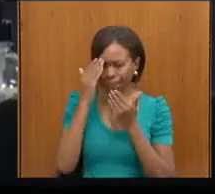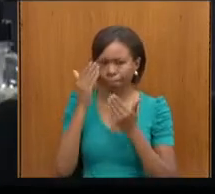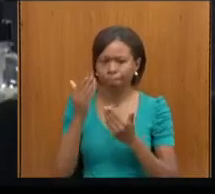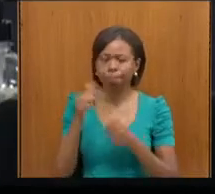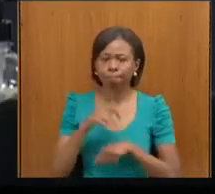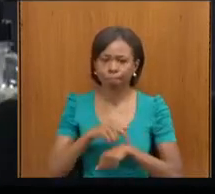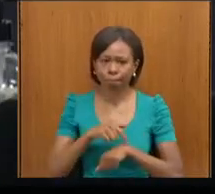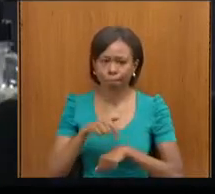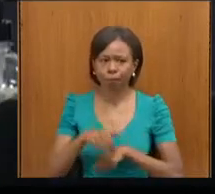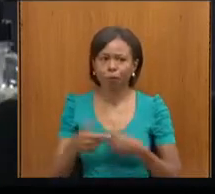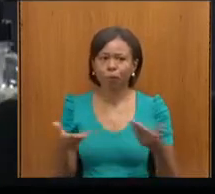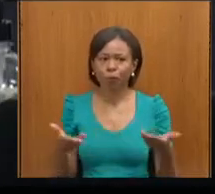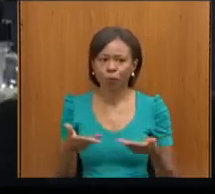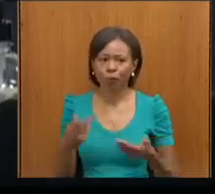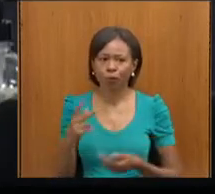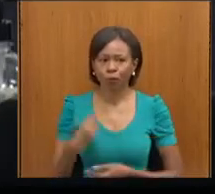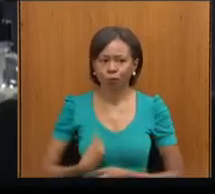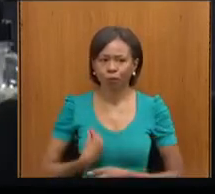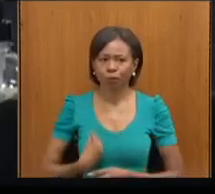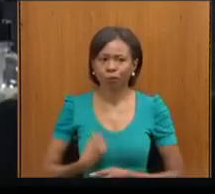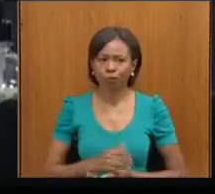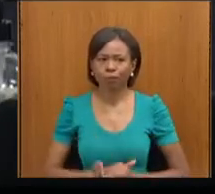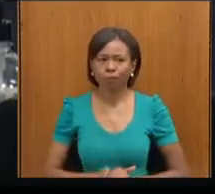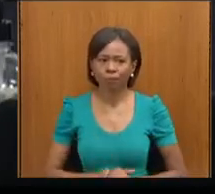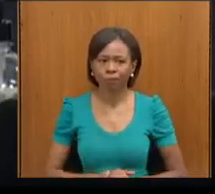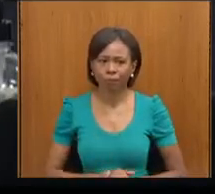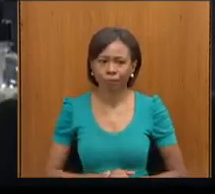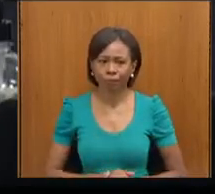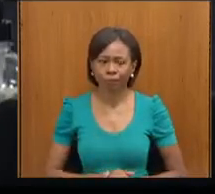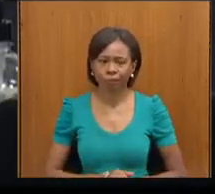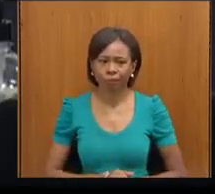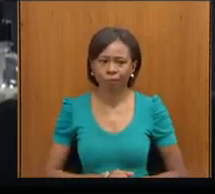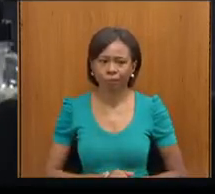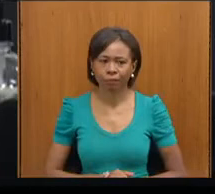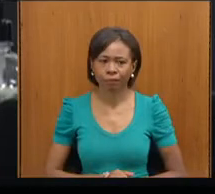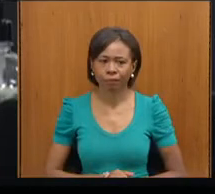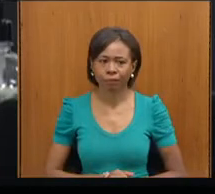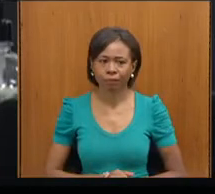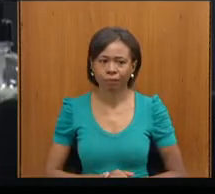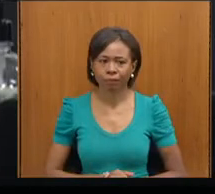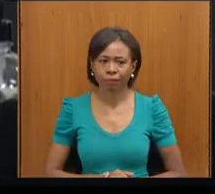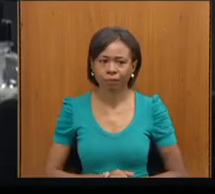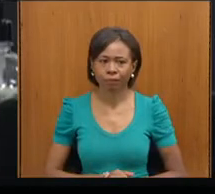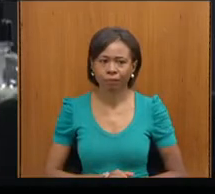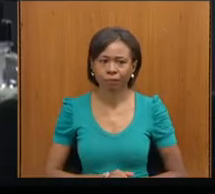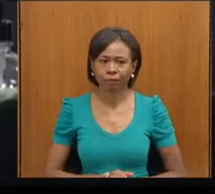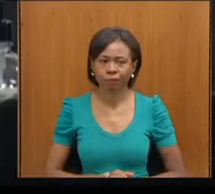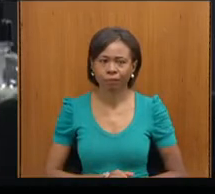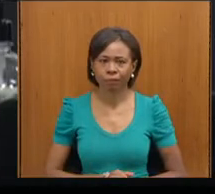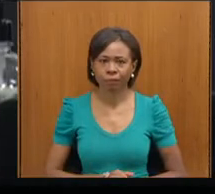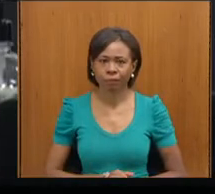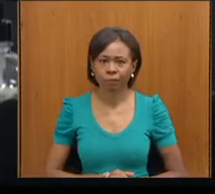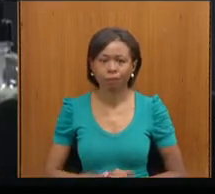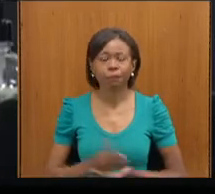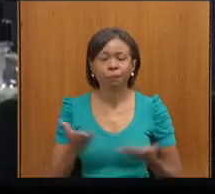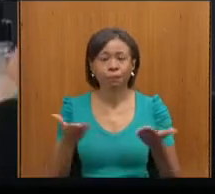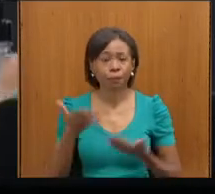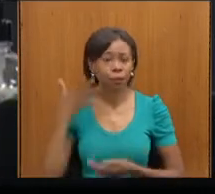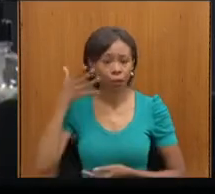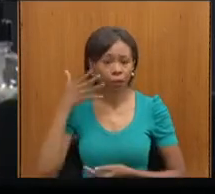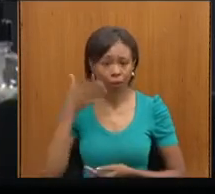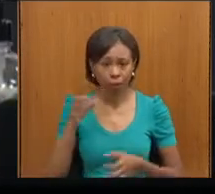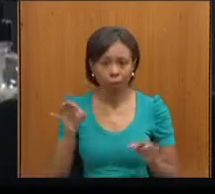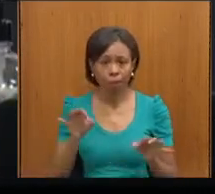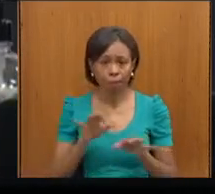através da sua participação. Bem, eu acho que aqui é terminado o momento de fala, todos